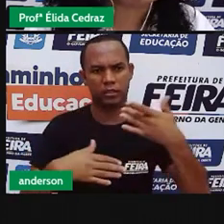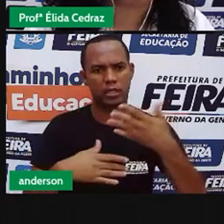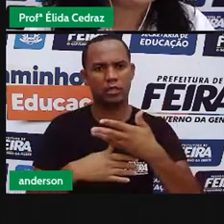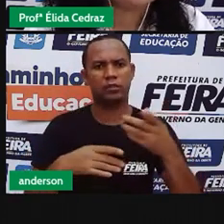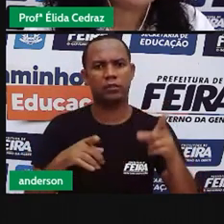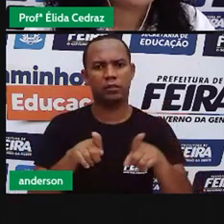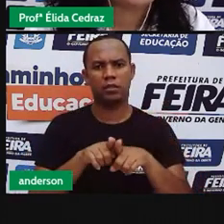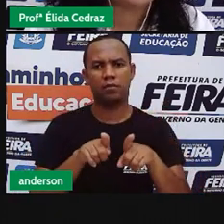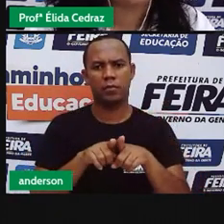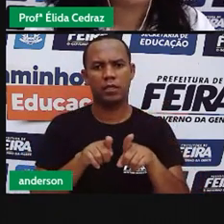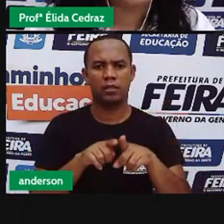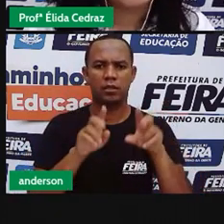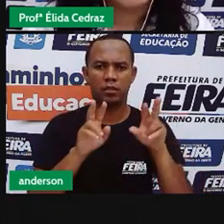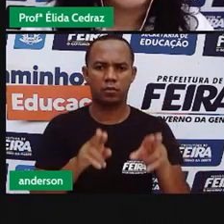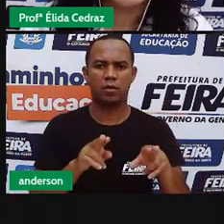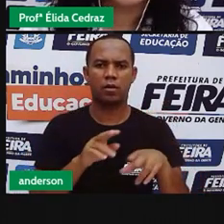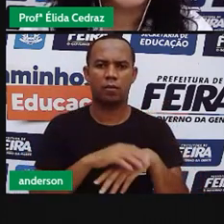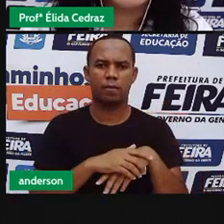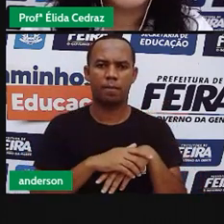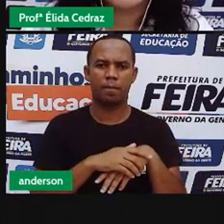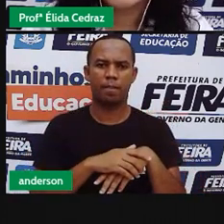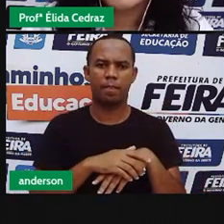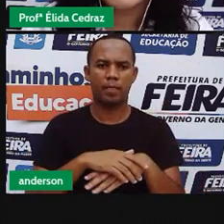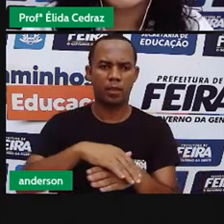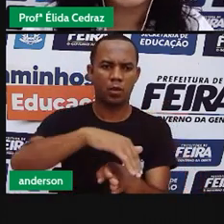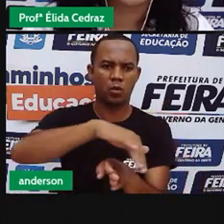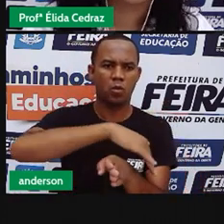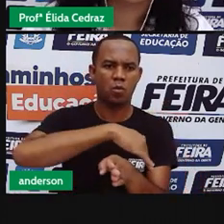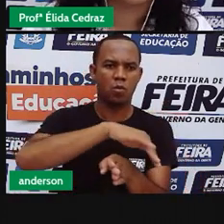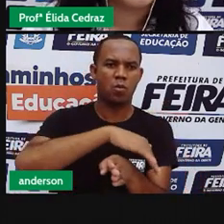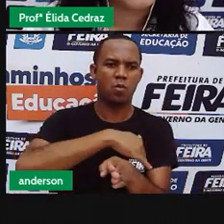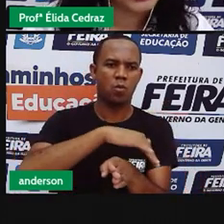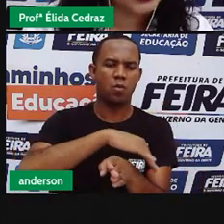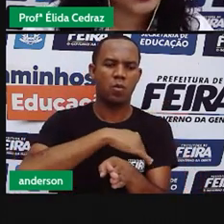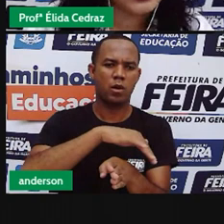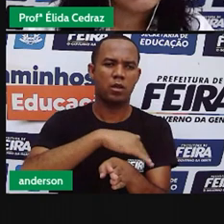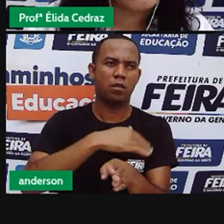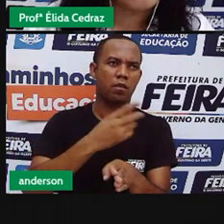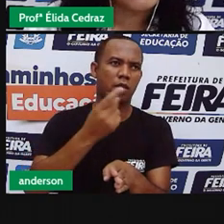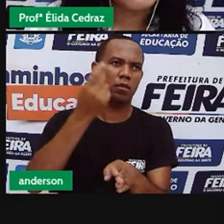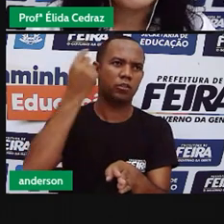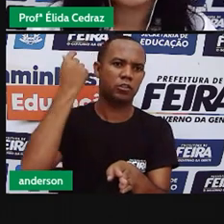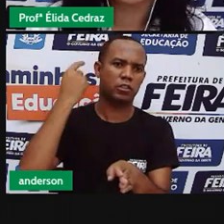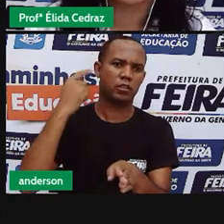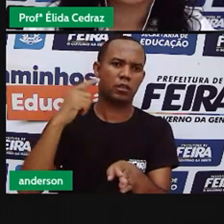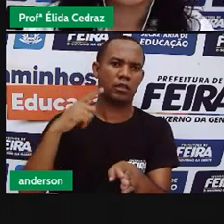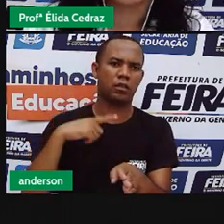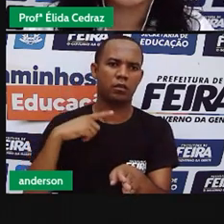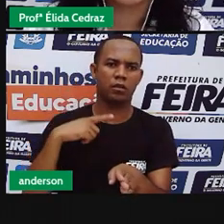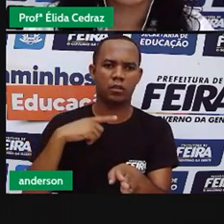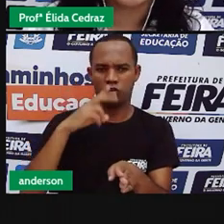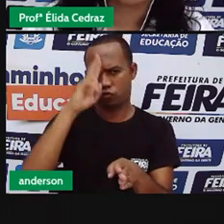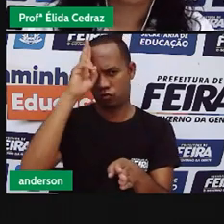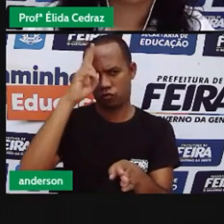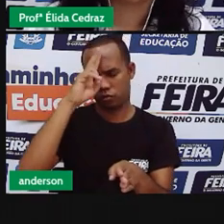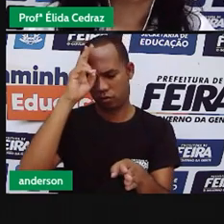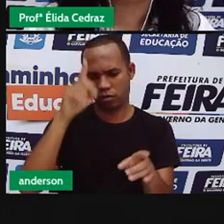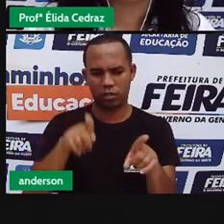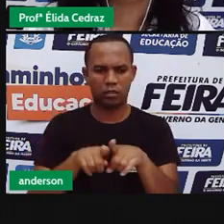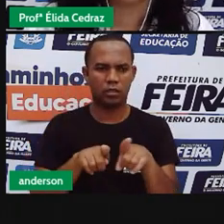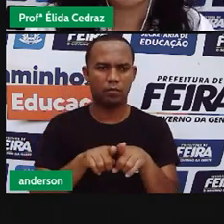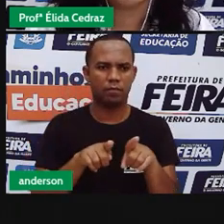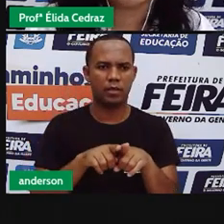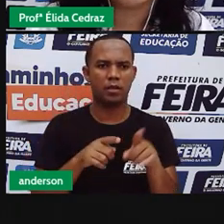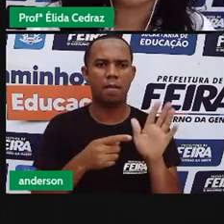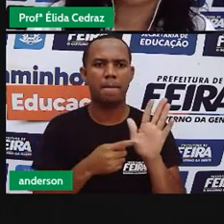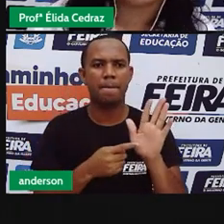o e o clima a mesma coisa. As ruas antigas, elas contam a história. E as ruas recentes mostram